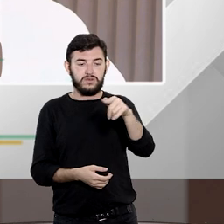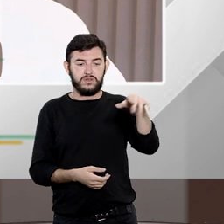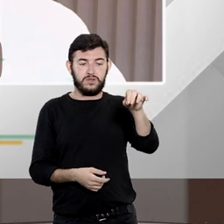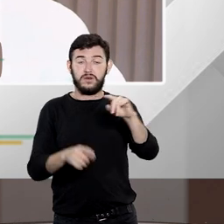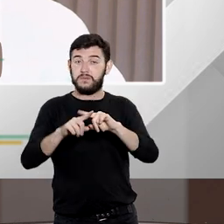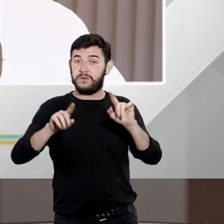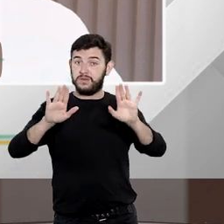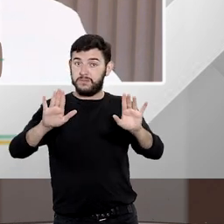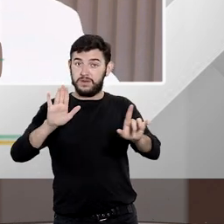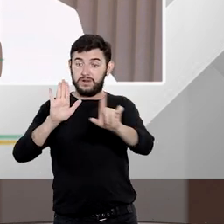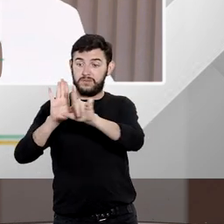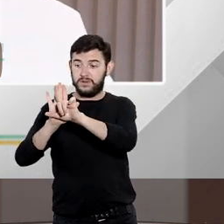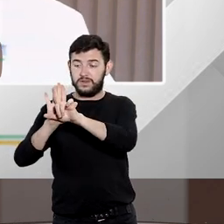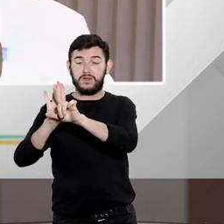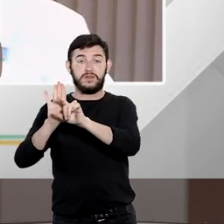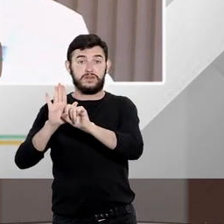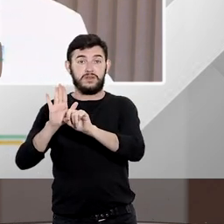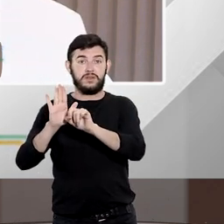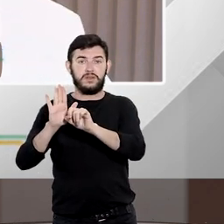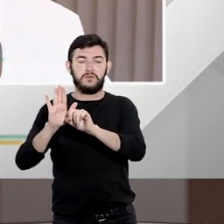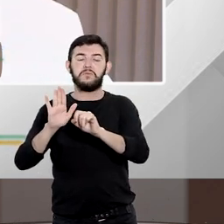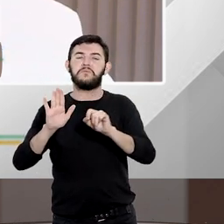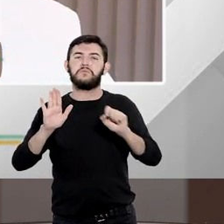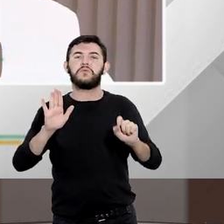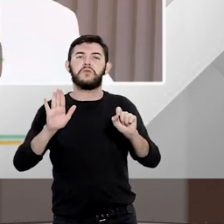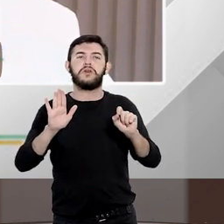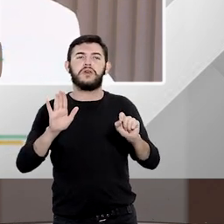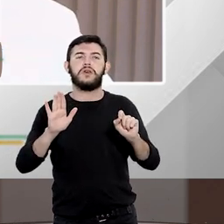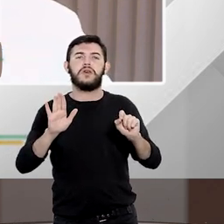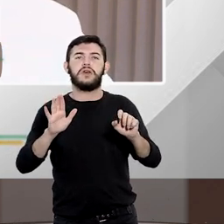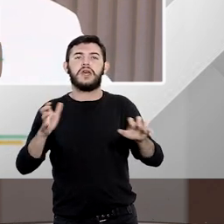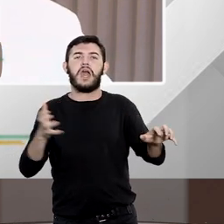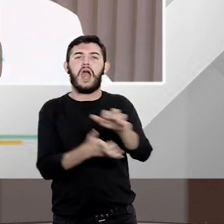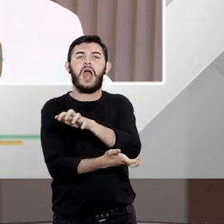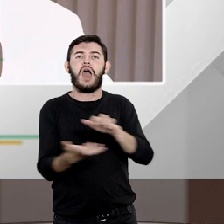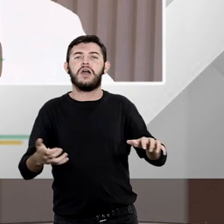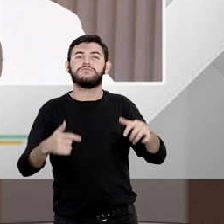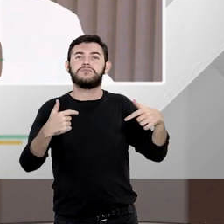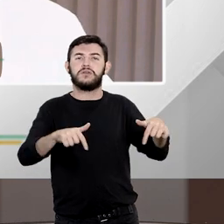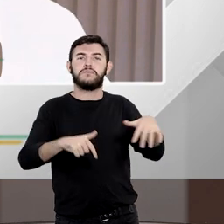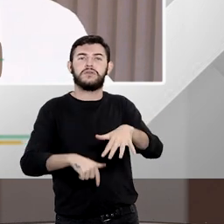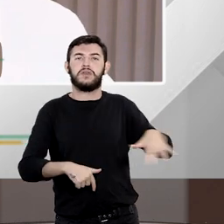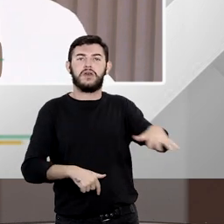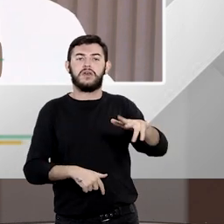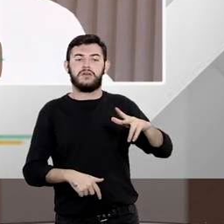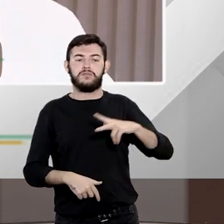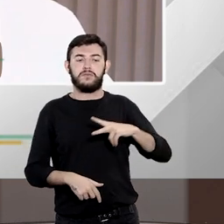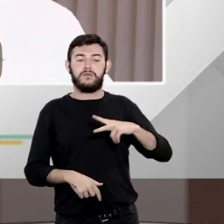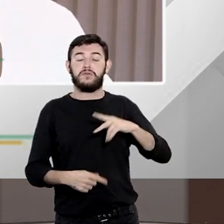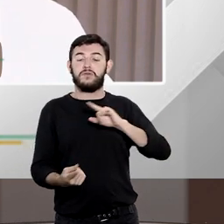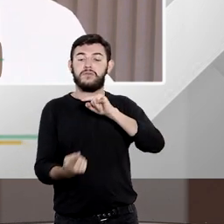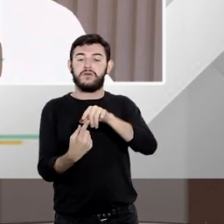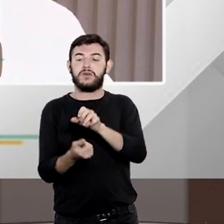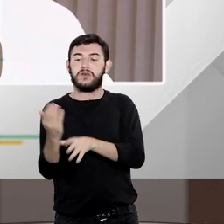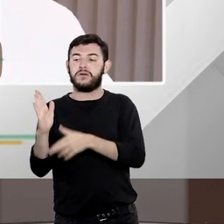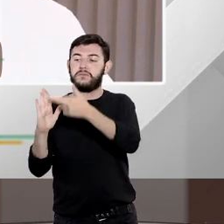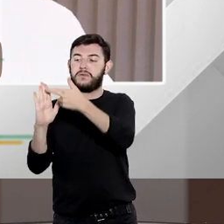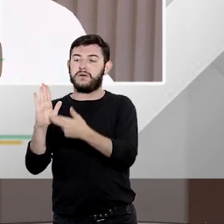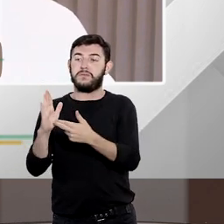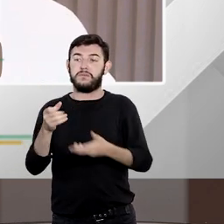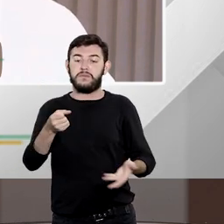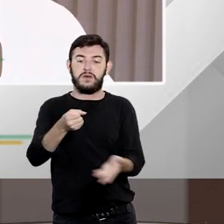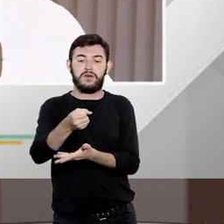da iniciativa privada para estabelecer esses parâmetros mínimos de tempo de informação à administração